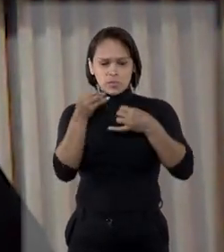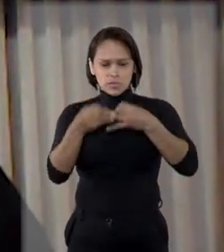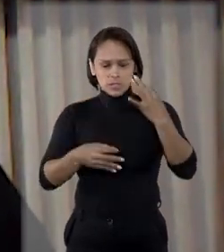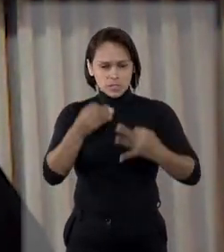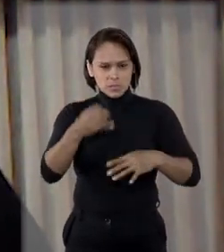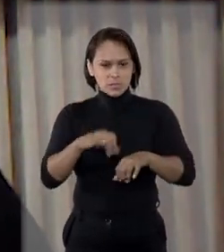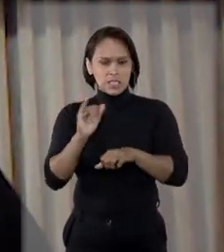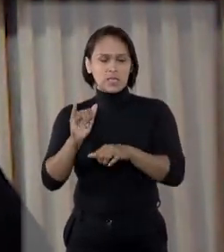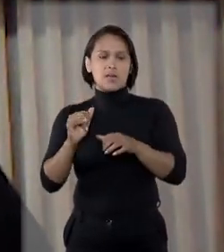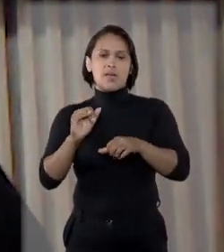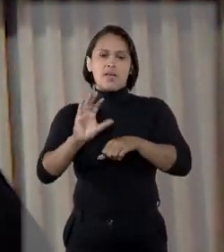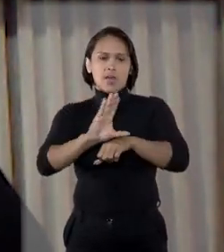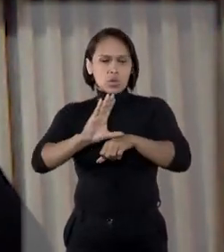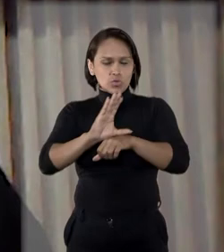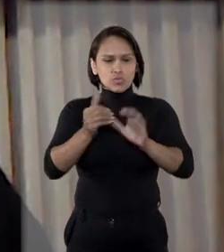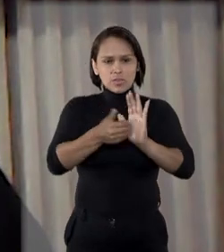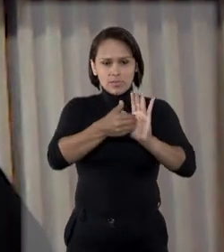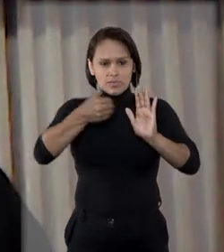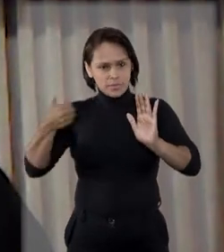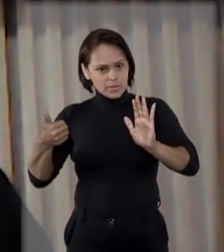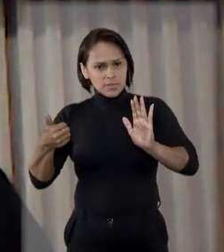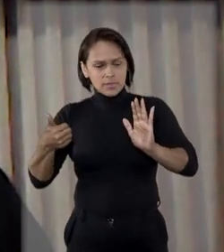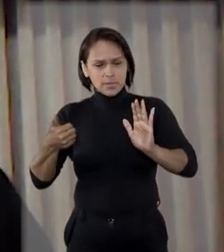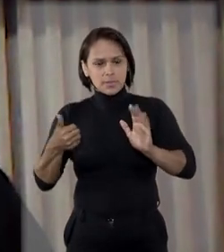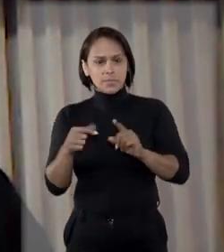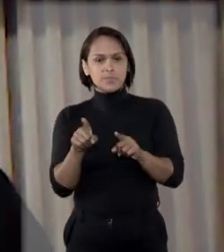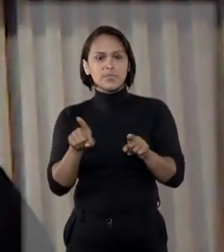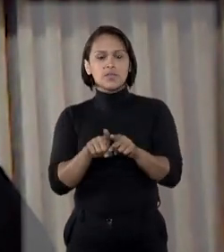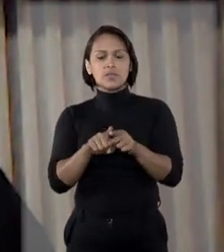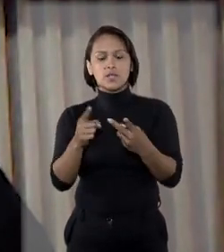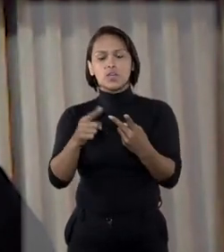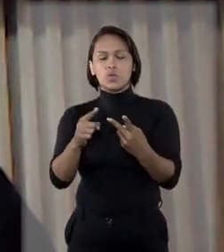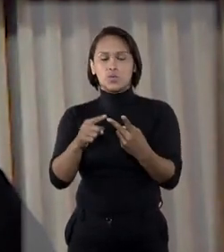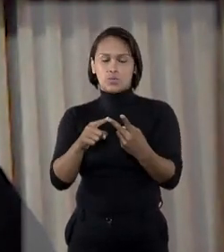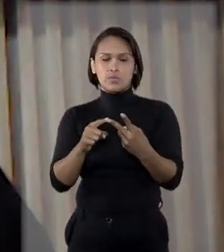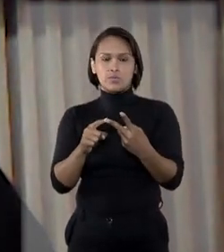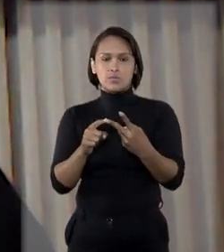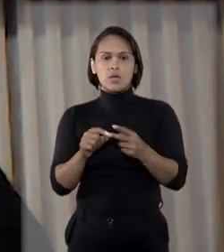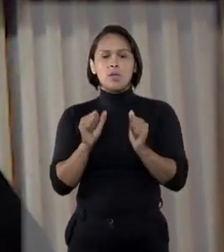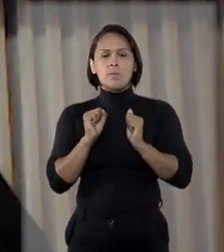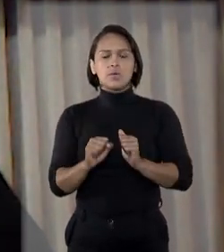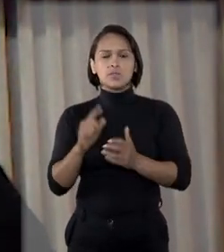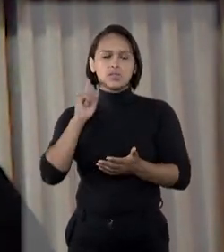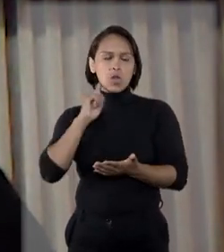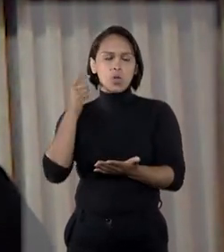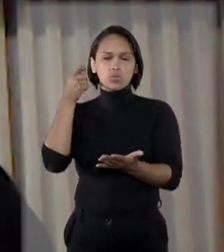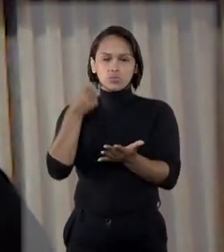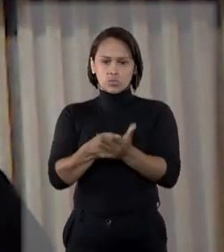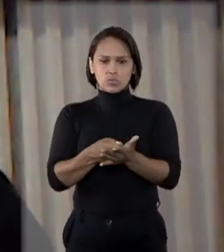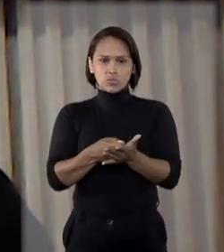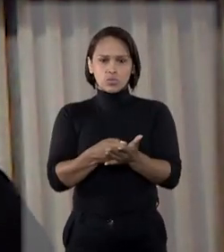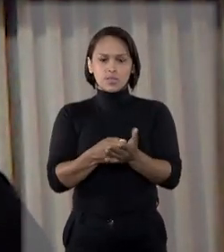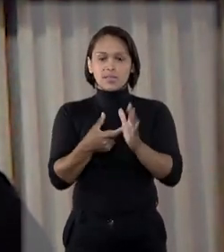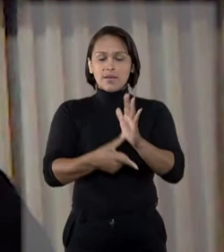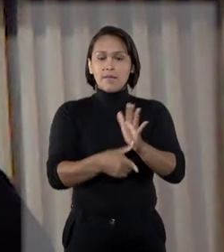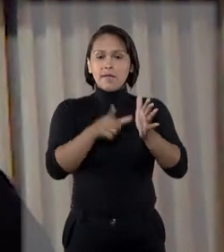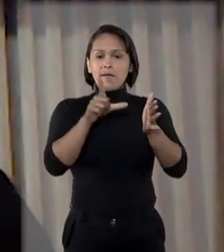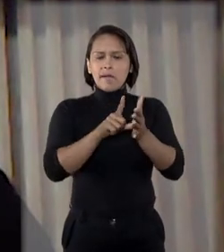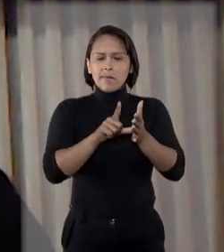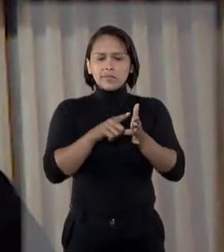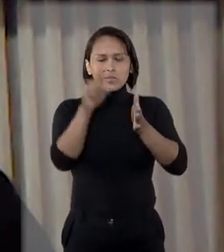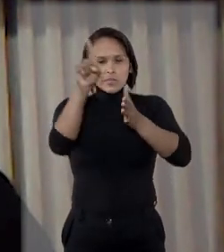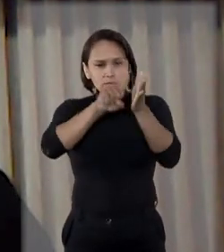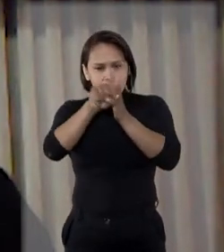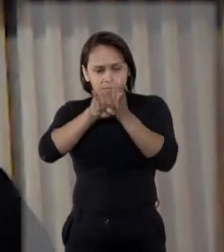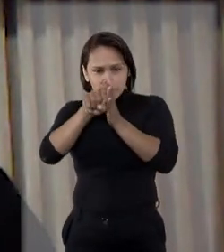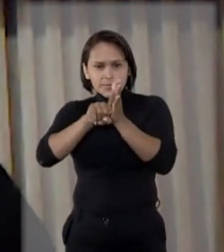inconstitucional mediante o controle abstrato. O segundo caso pode ser quando o juiz decide, antes mesmo